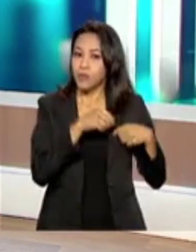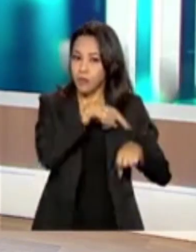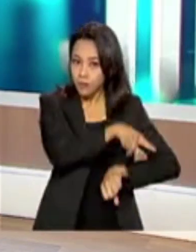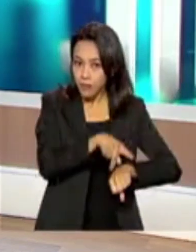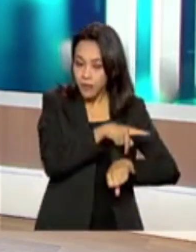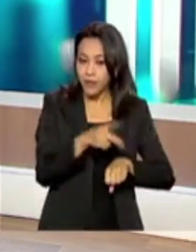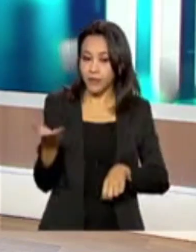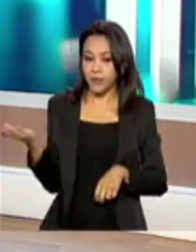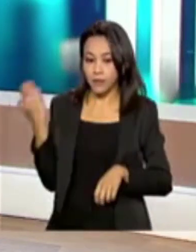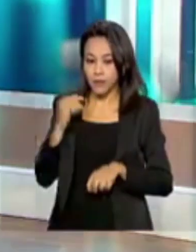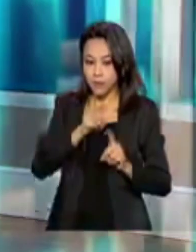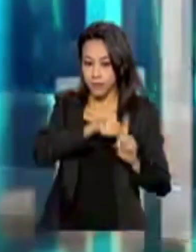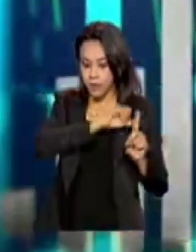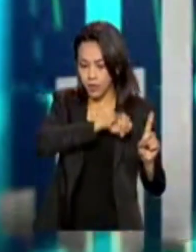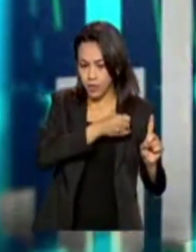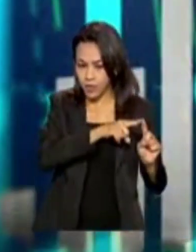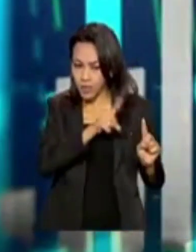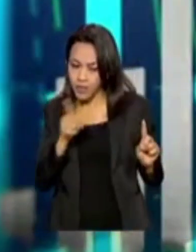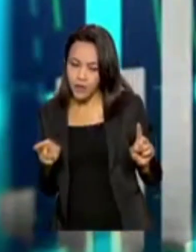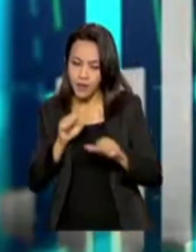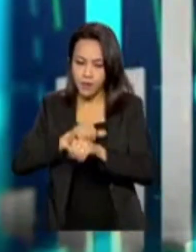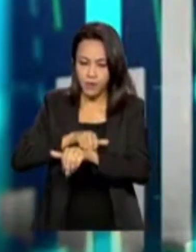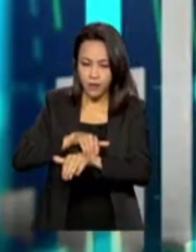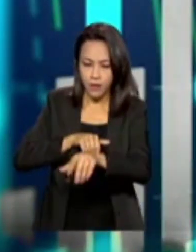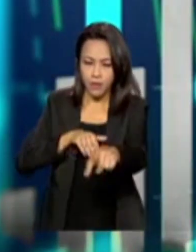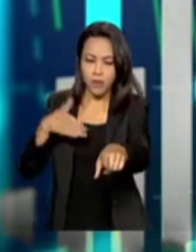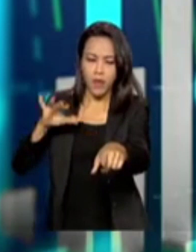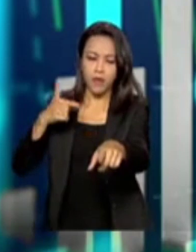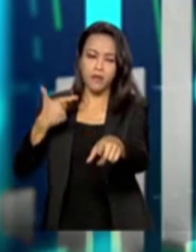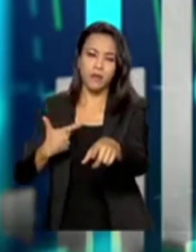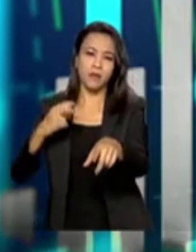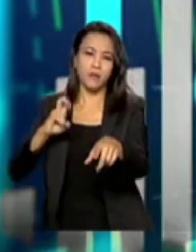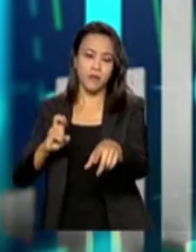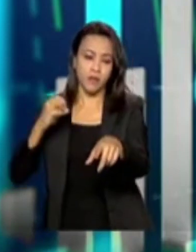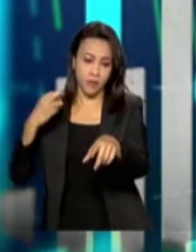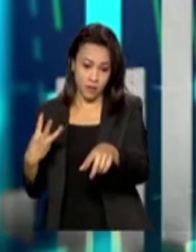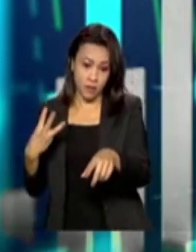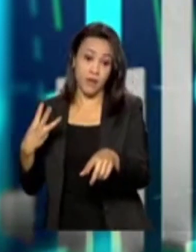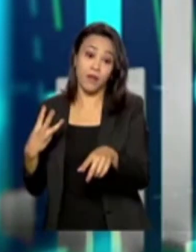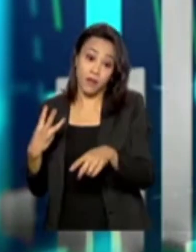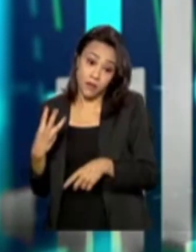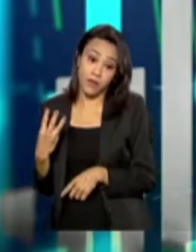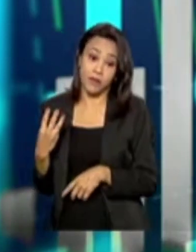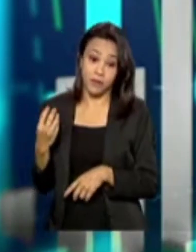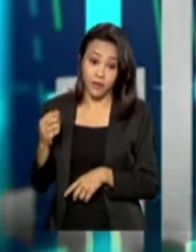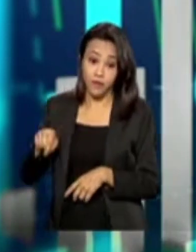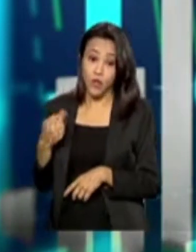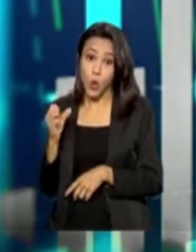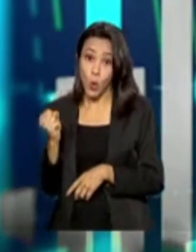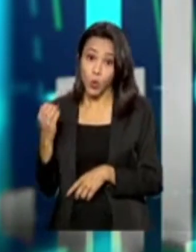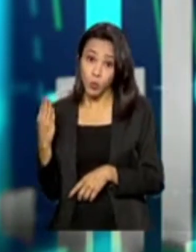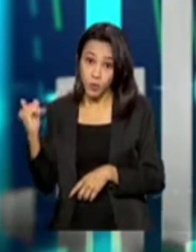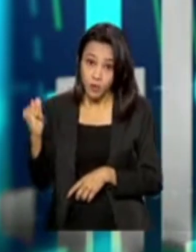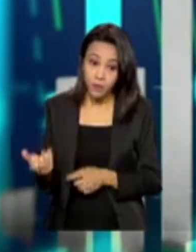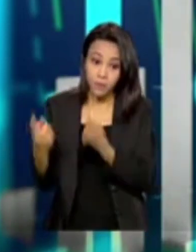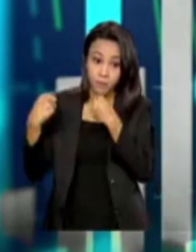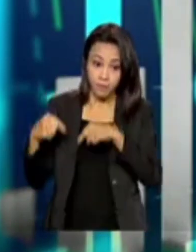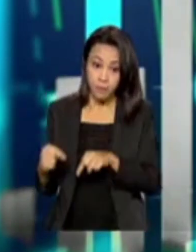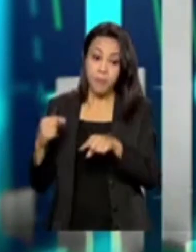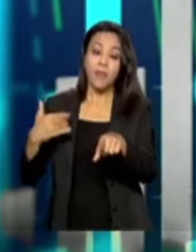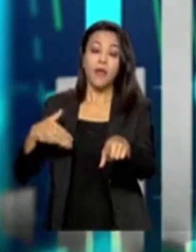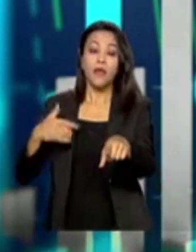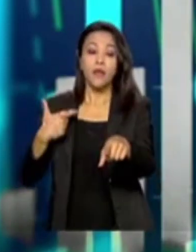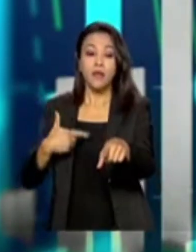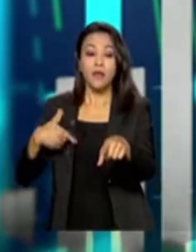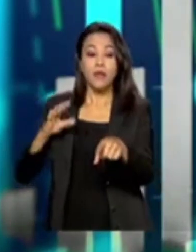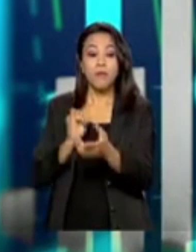tivemos de janeiro a setembro exportações de mais de 250 bilhões de dólares, 253,8, e importações de mais